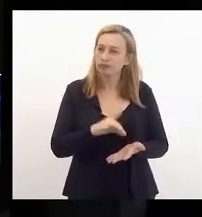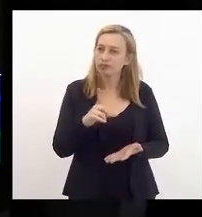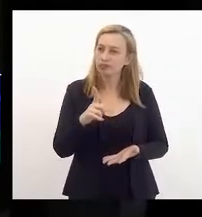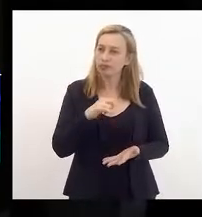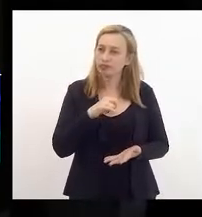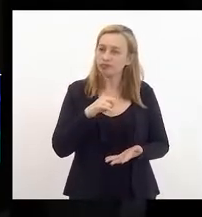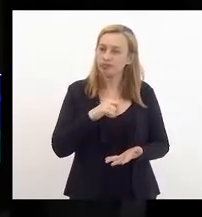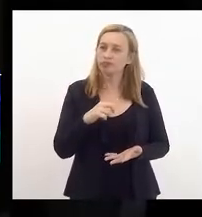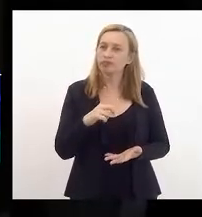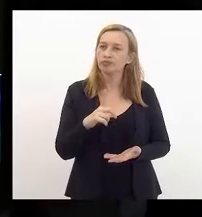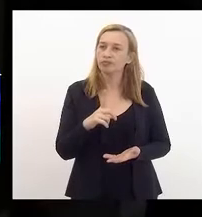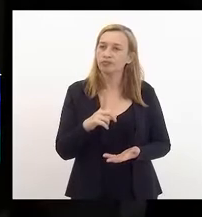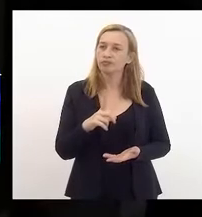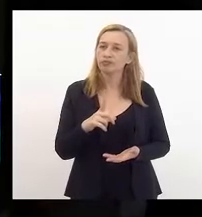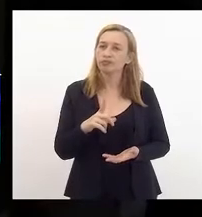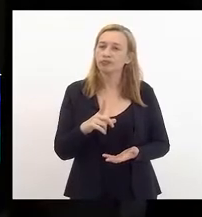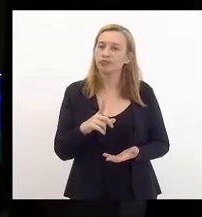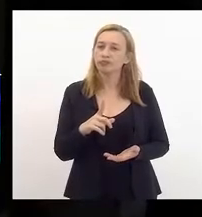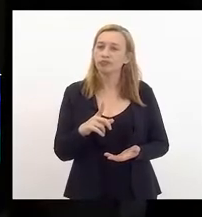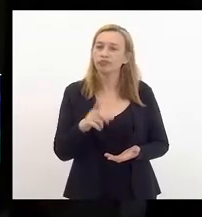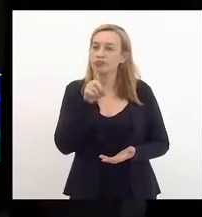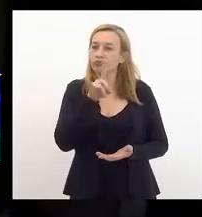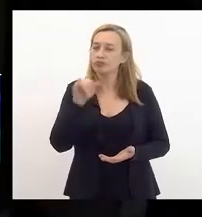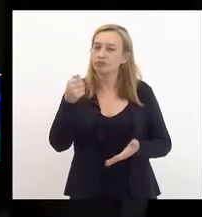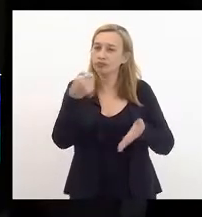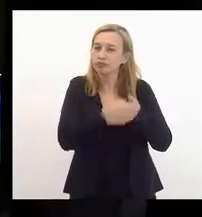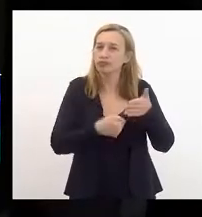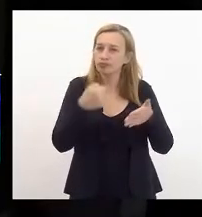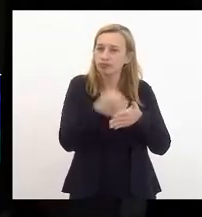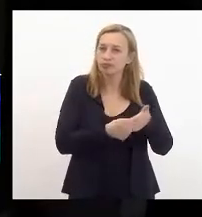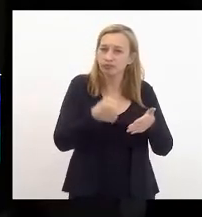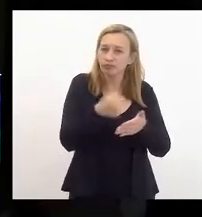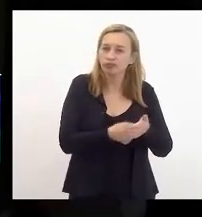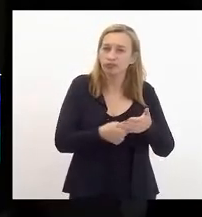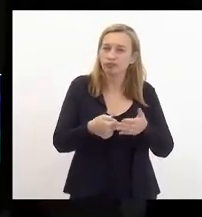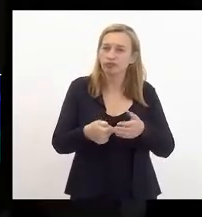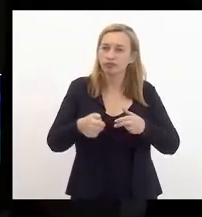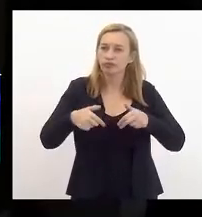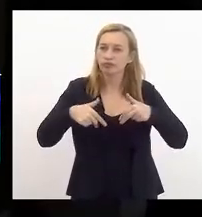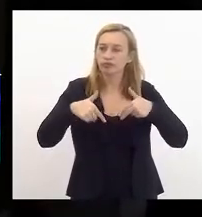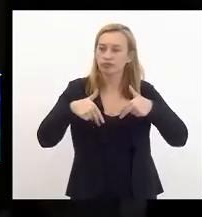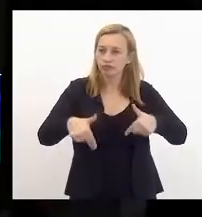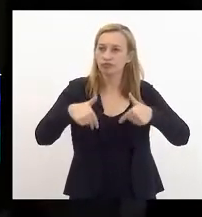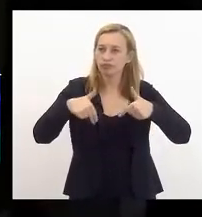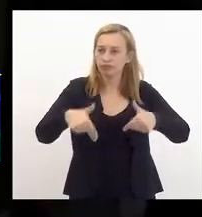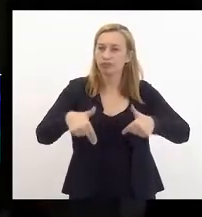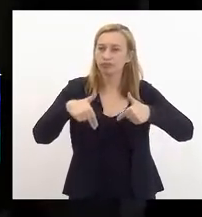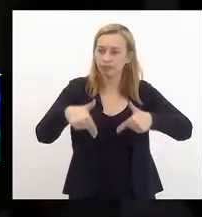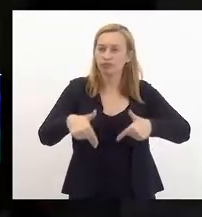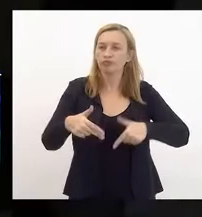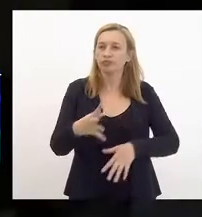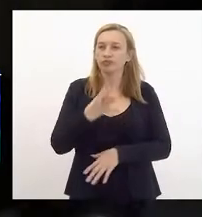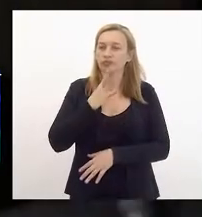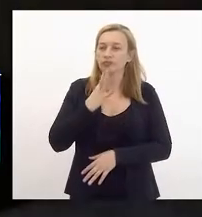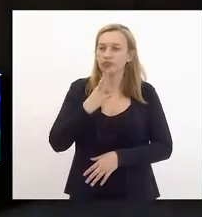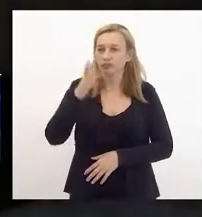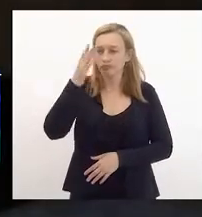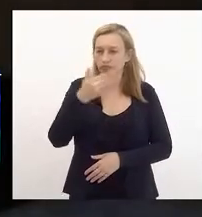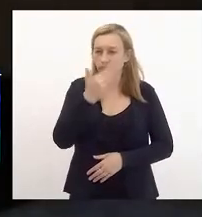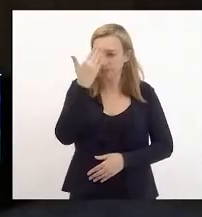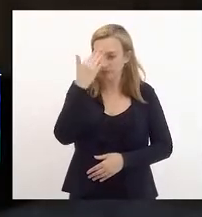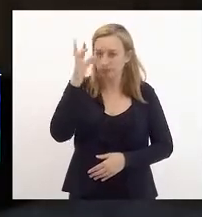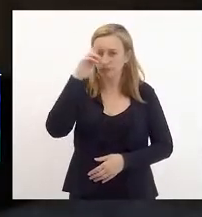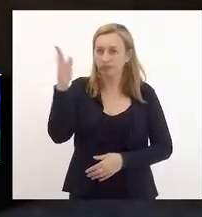o dia da favela, gente vai dizer que é um dia de luta, um dia de militância e um dia de reconhecimento. Obrigada, presidente.